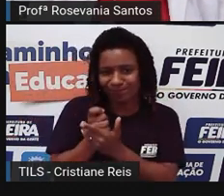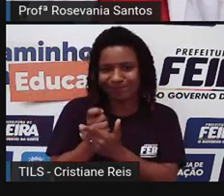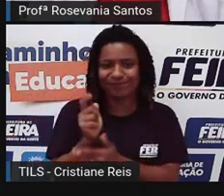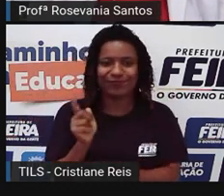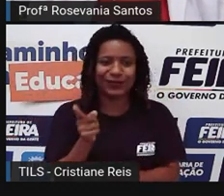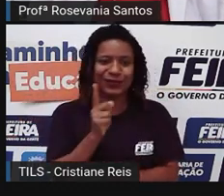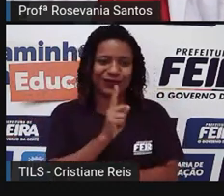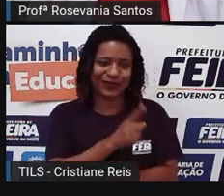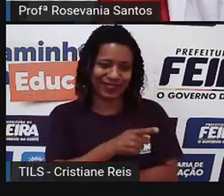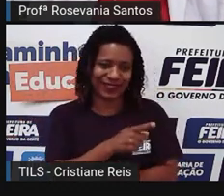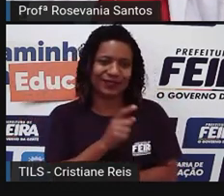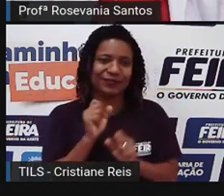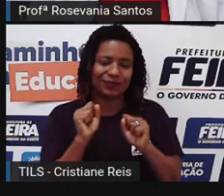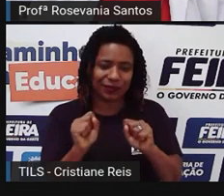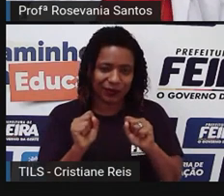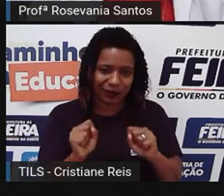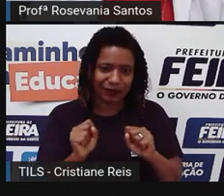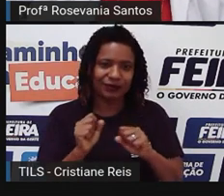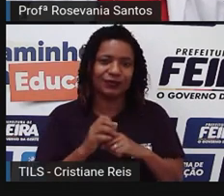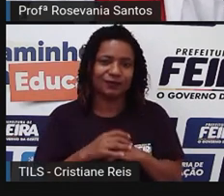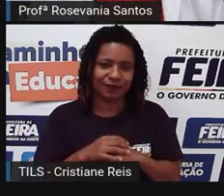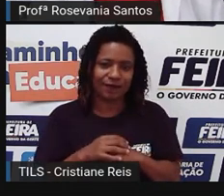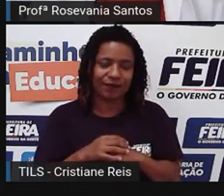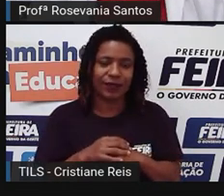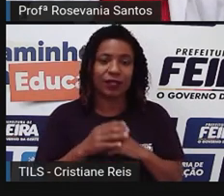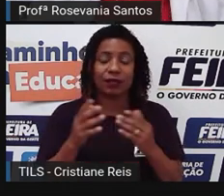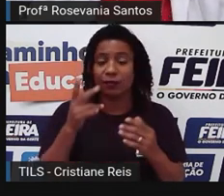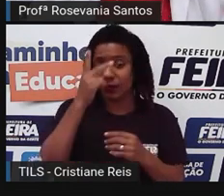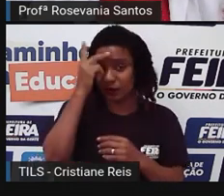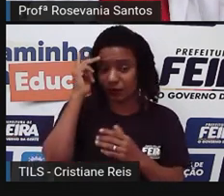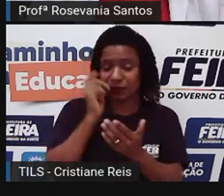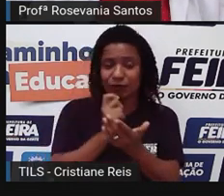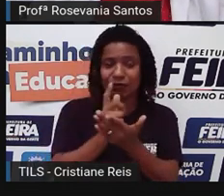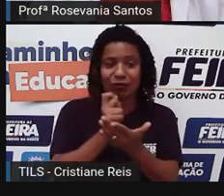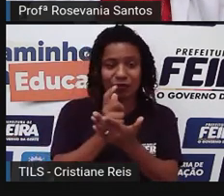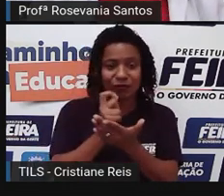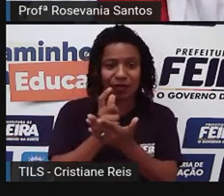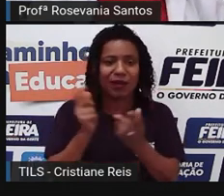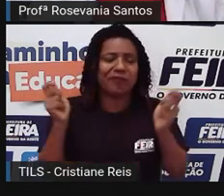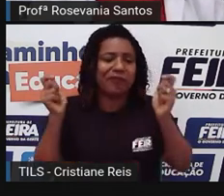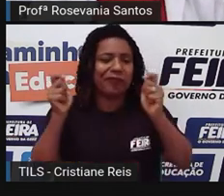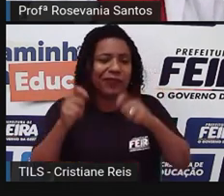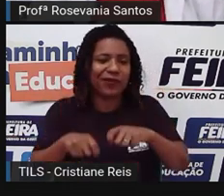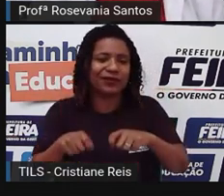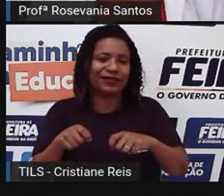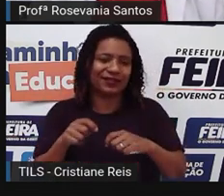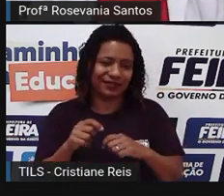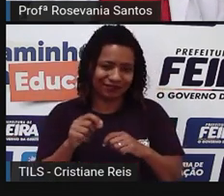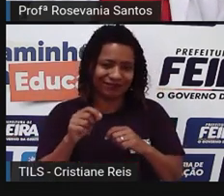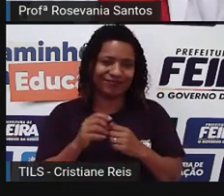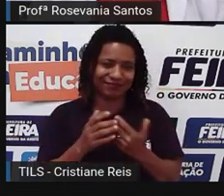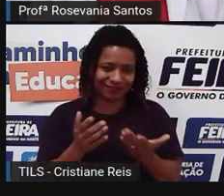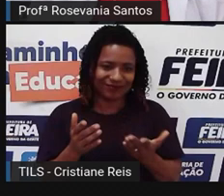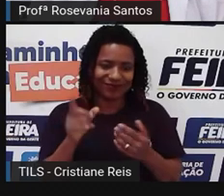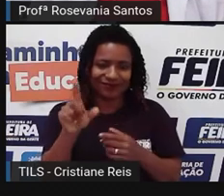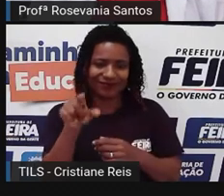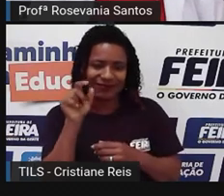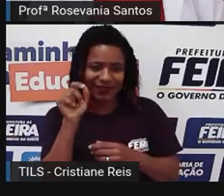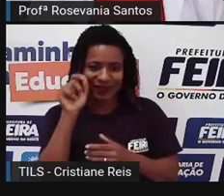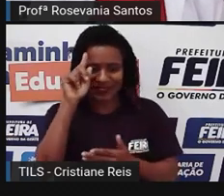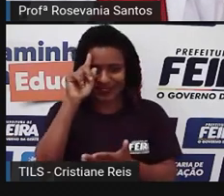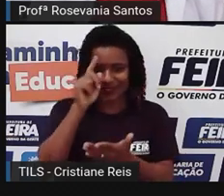sempre, né, estar lá no topo das escolhas dos consumidores, né? Estar sempre ganhando a preferência dos consumidores. Essa é ideia da